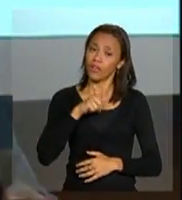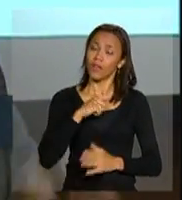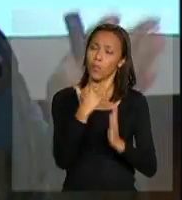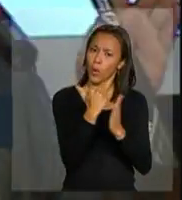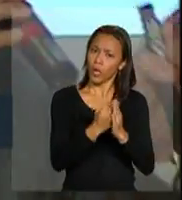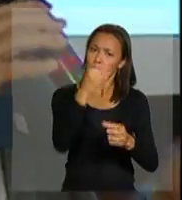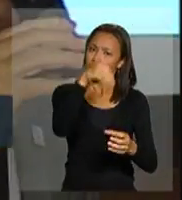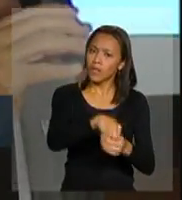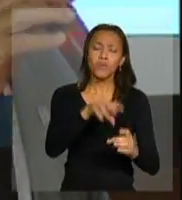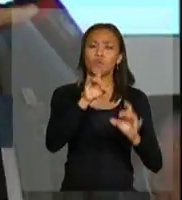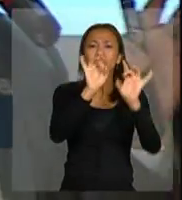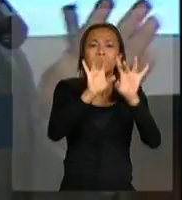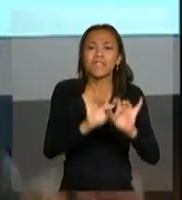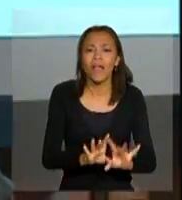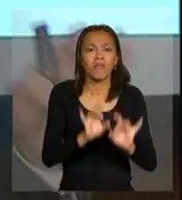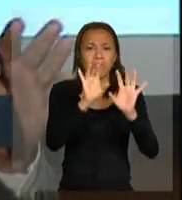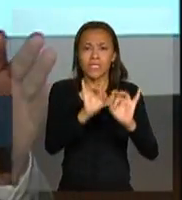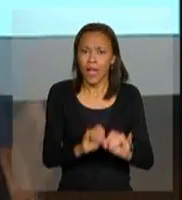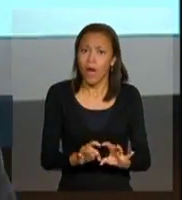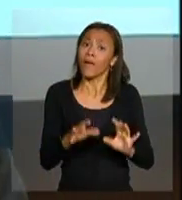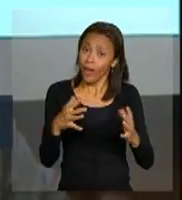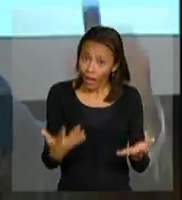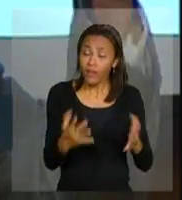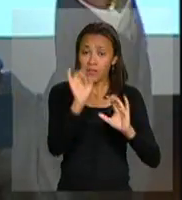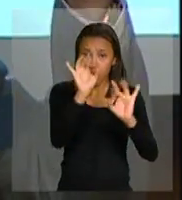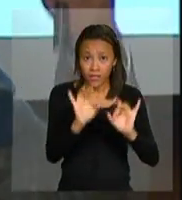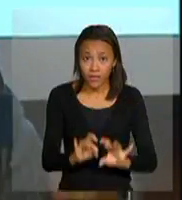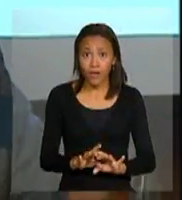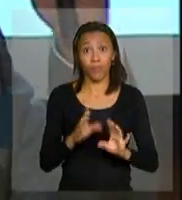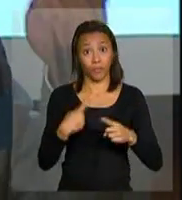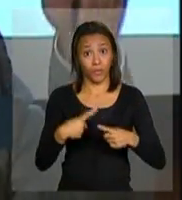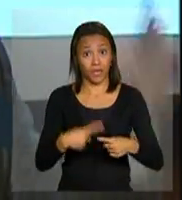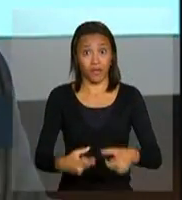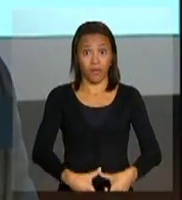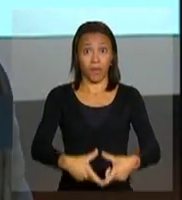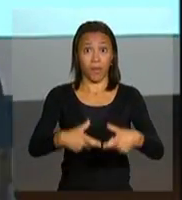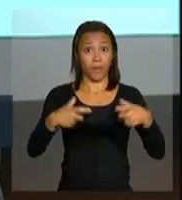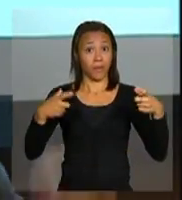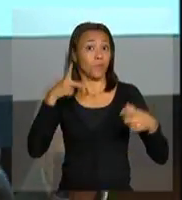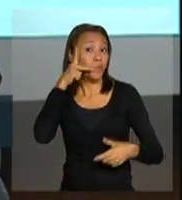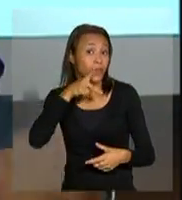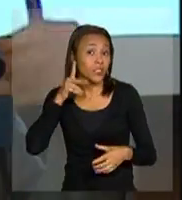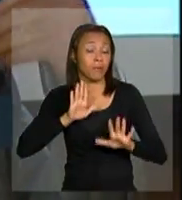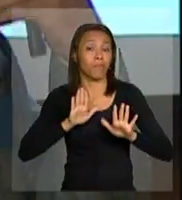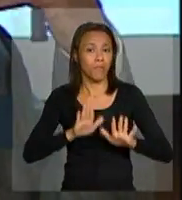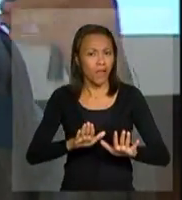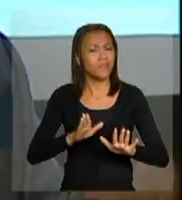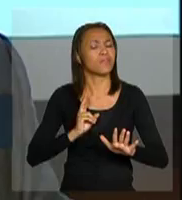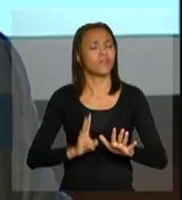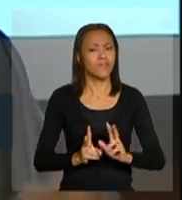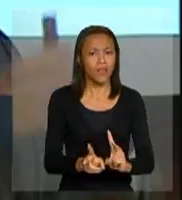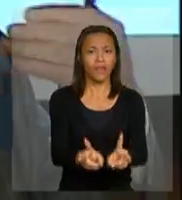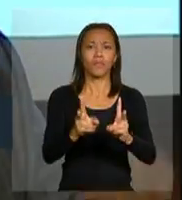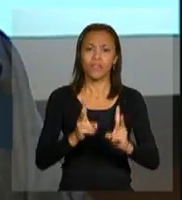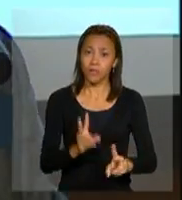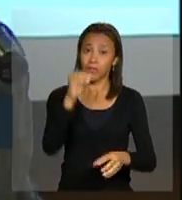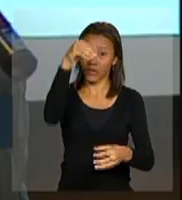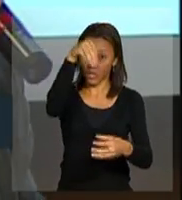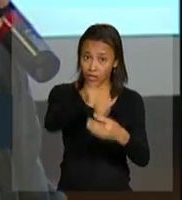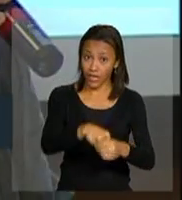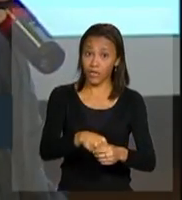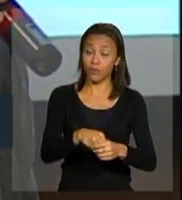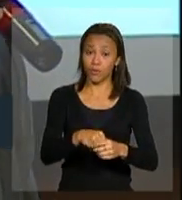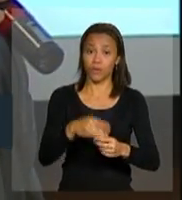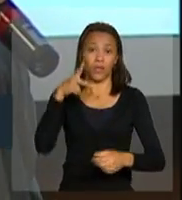mais como um programa especial. É especial do ponto de vista da sua magnitude e importância política, mas deve cada vez mais estar inserido